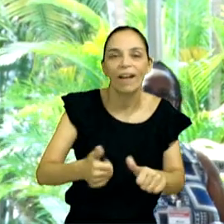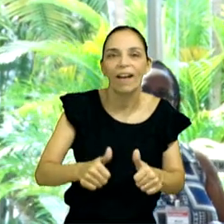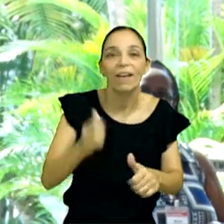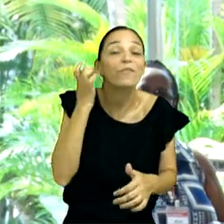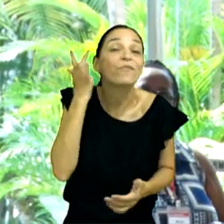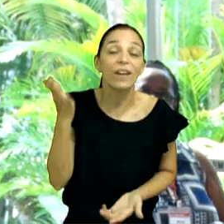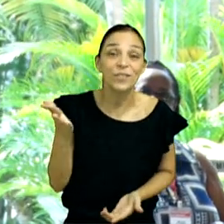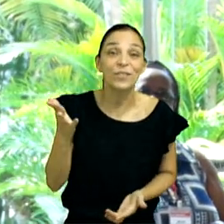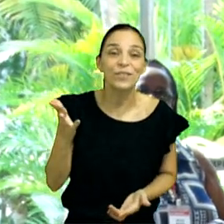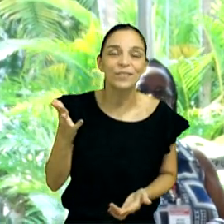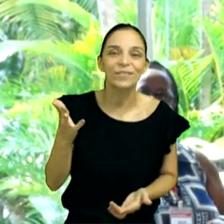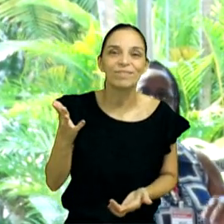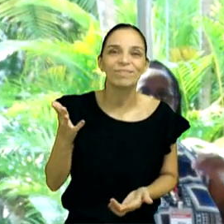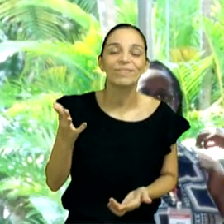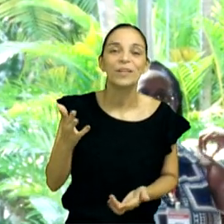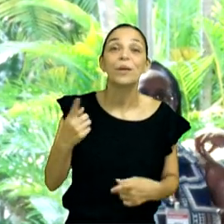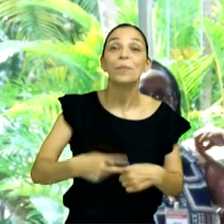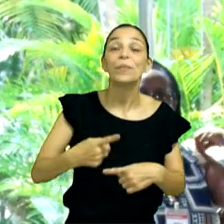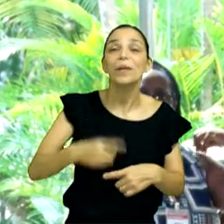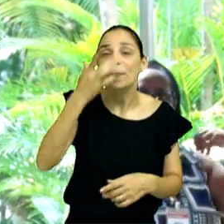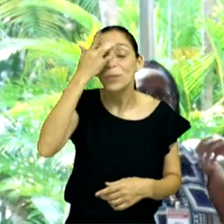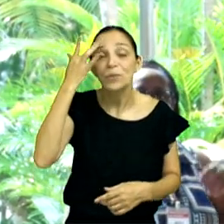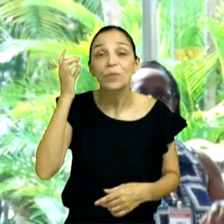porque ele só está olhando e analisando,